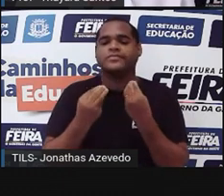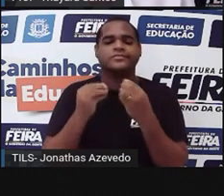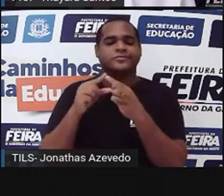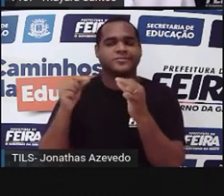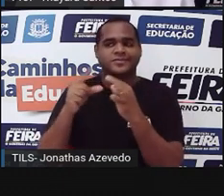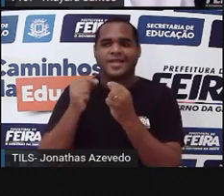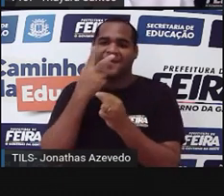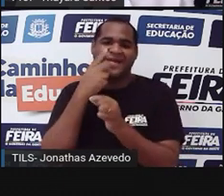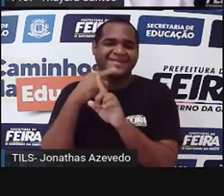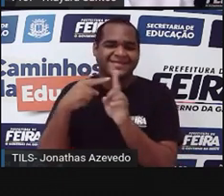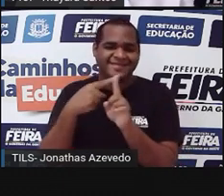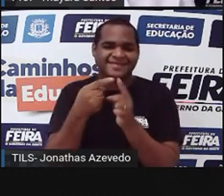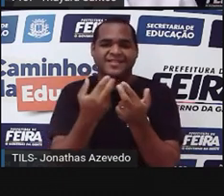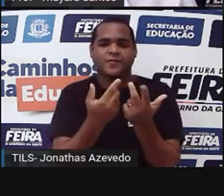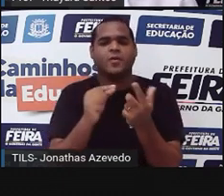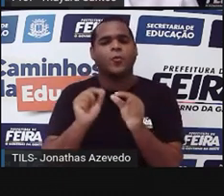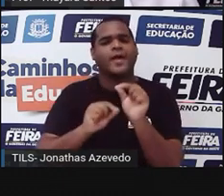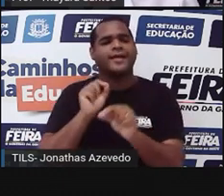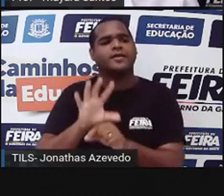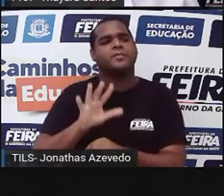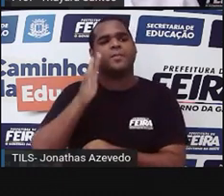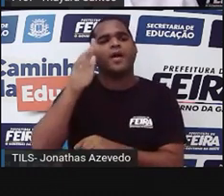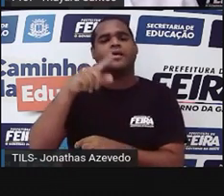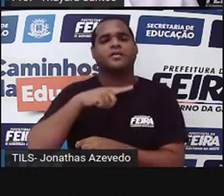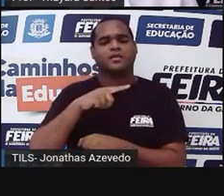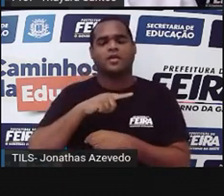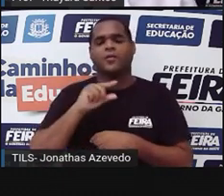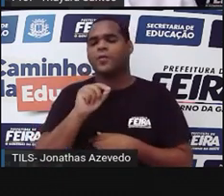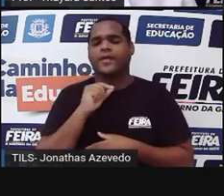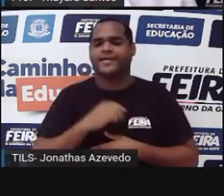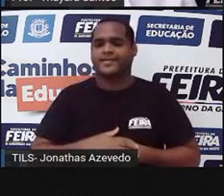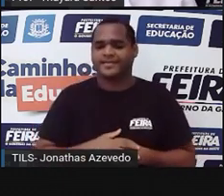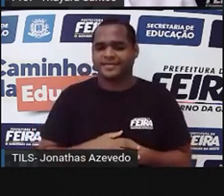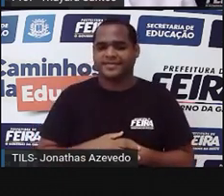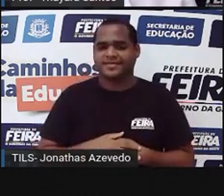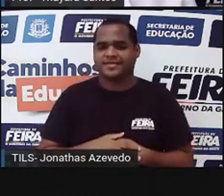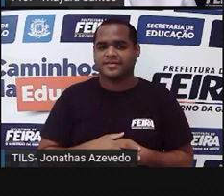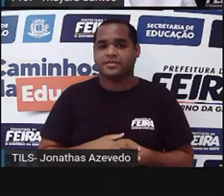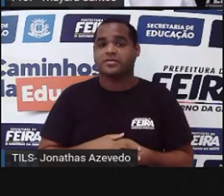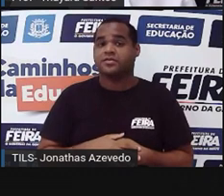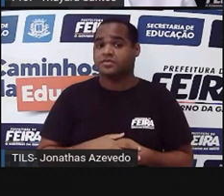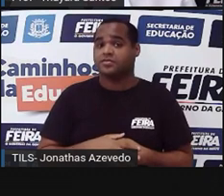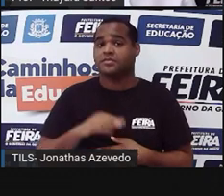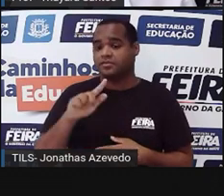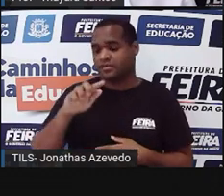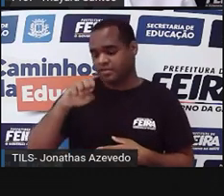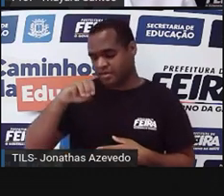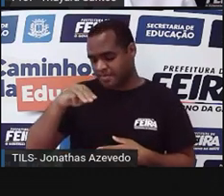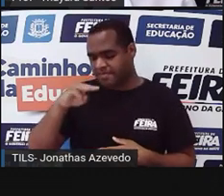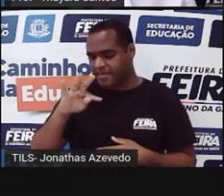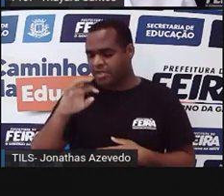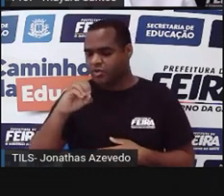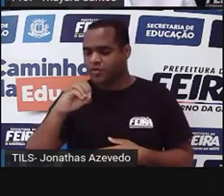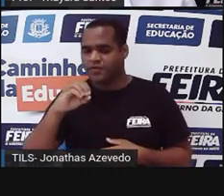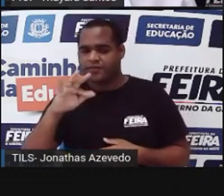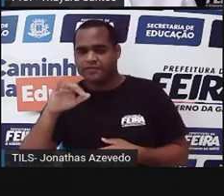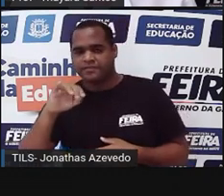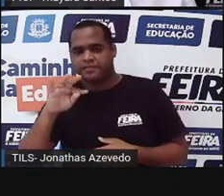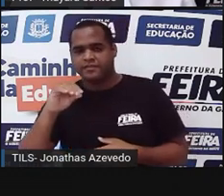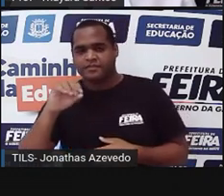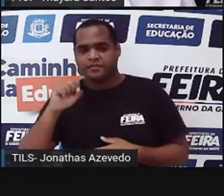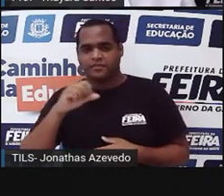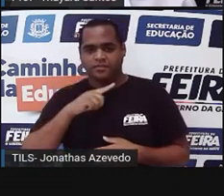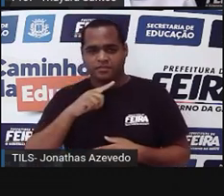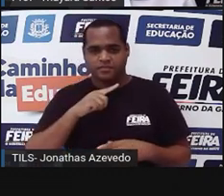briófitas. O é que vai acontecer? Vai ter aqui um gametófito, um gametófito que vai